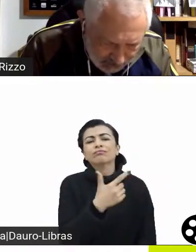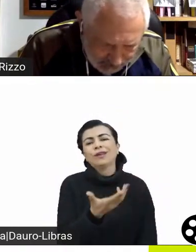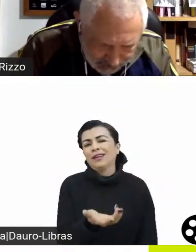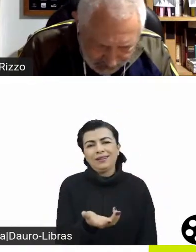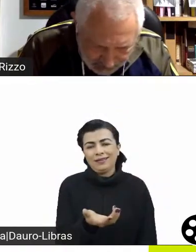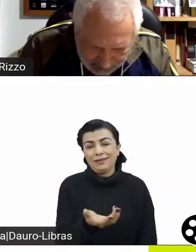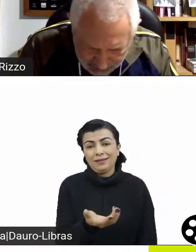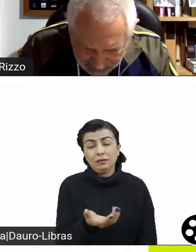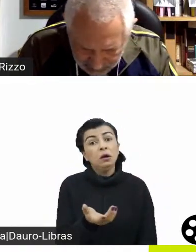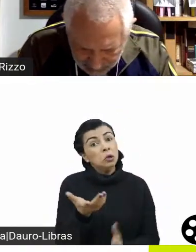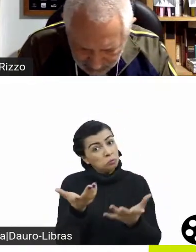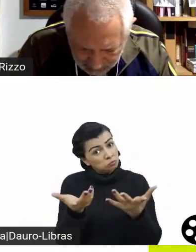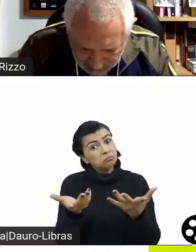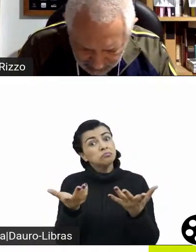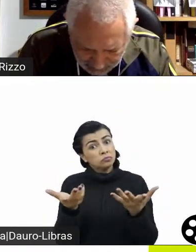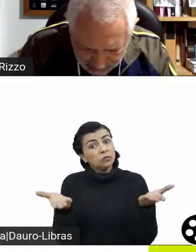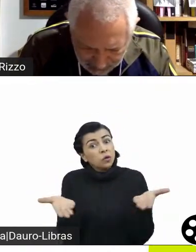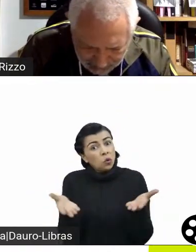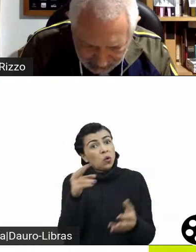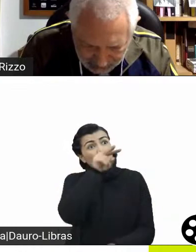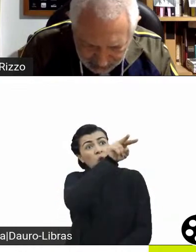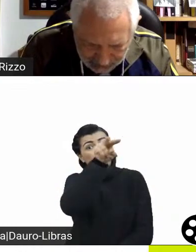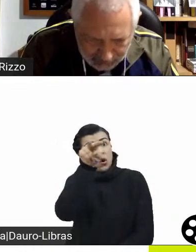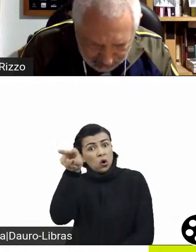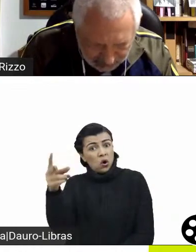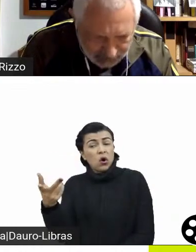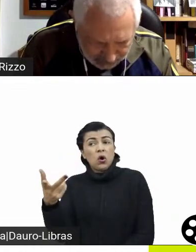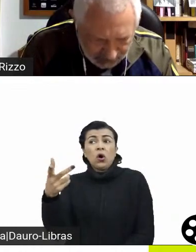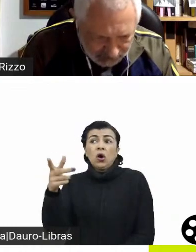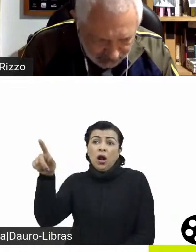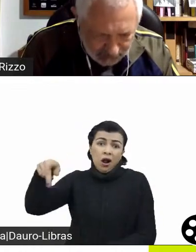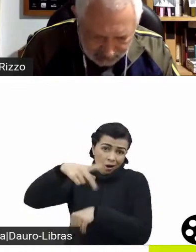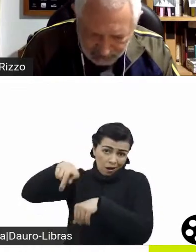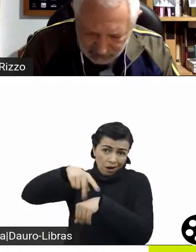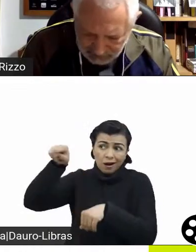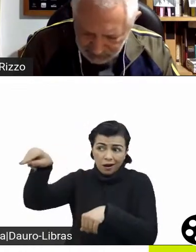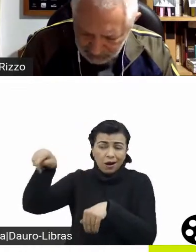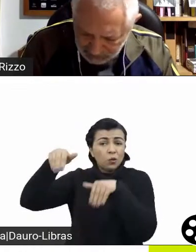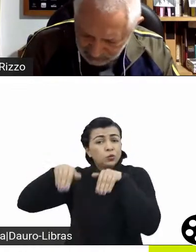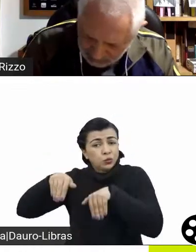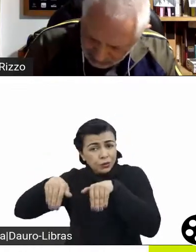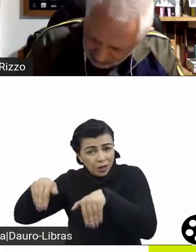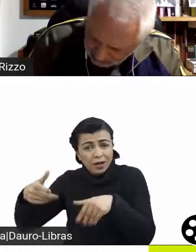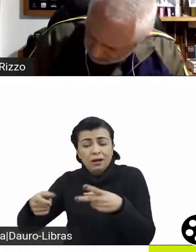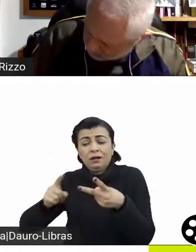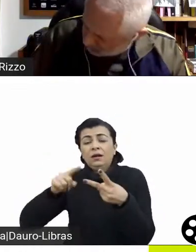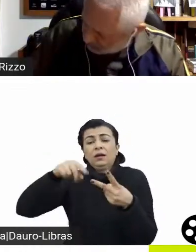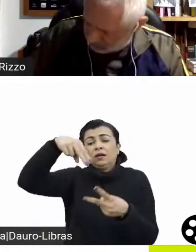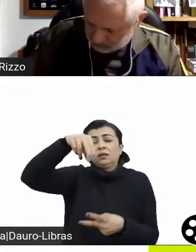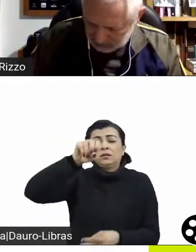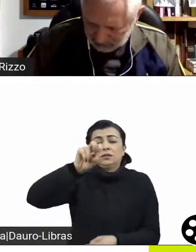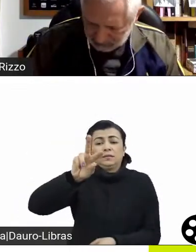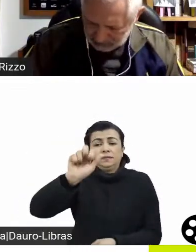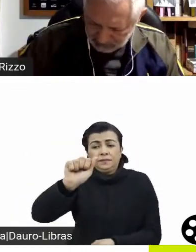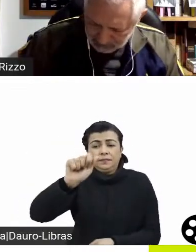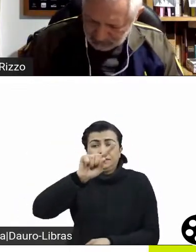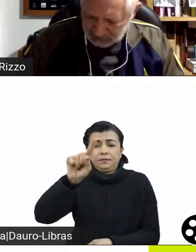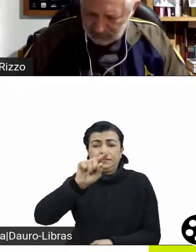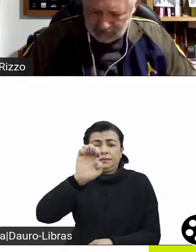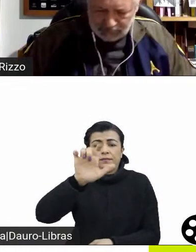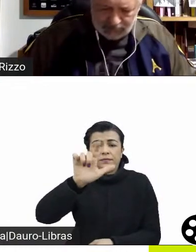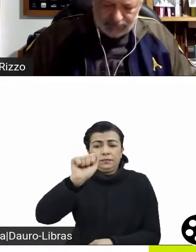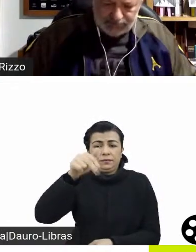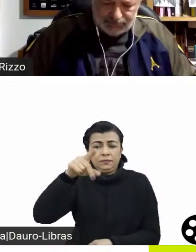explique essa facilidade da penetração do cinema australiano, do cinema neosianandês e também dos próprios diretores, dos atores, dos atrizes,